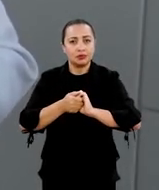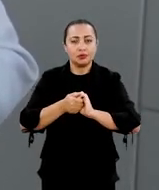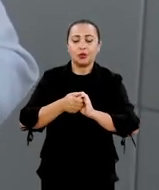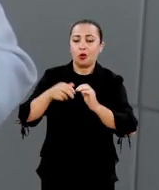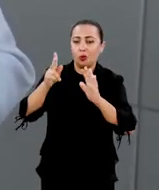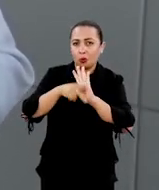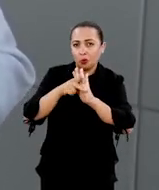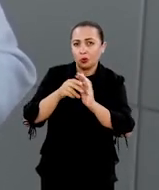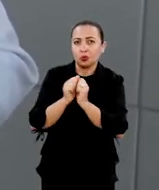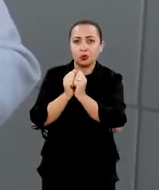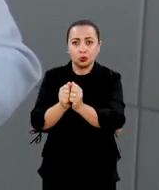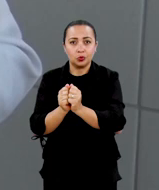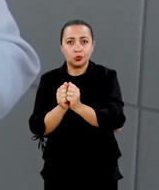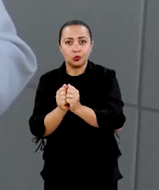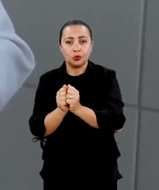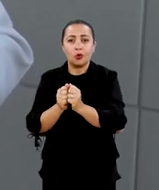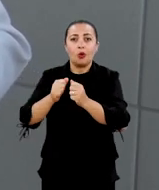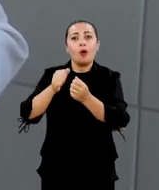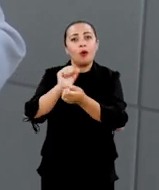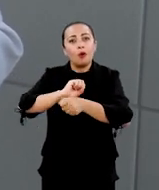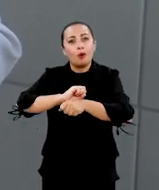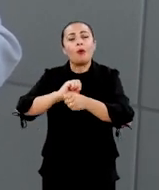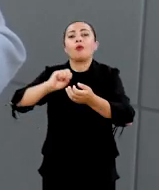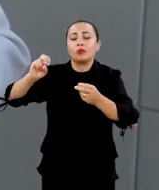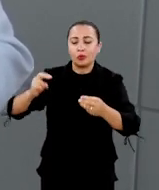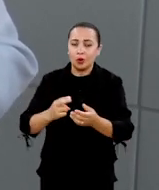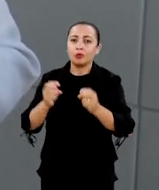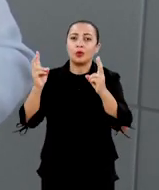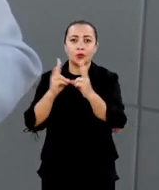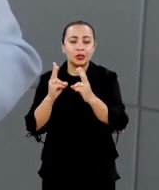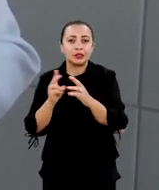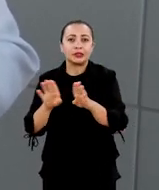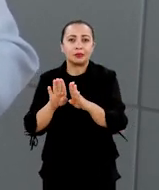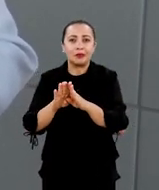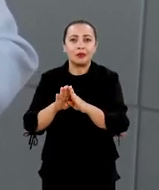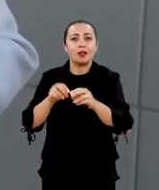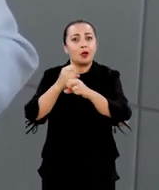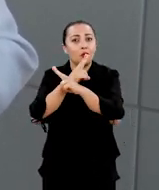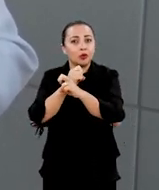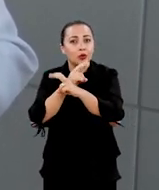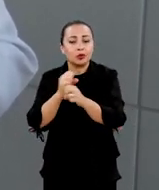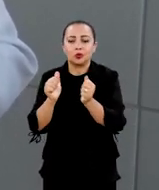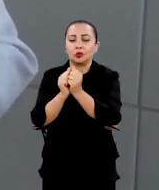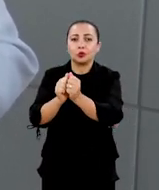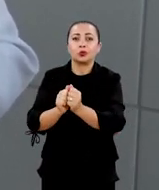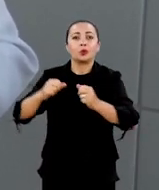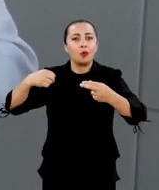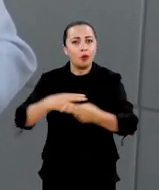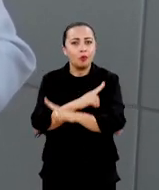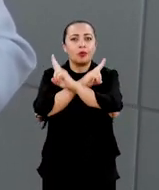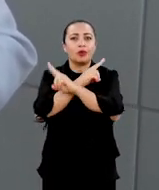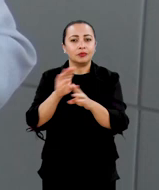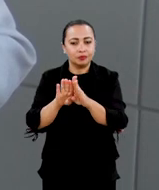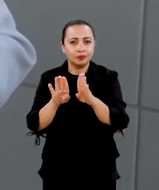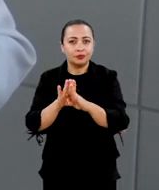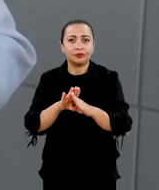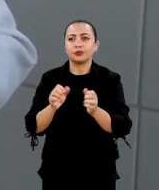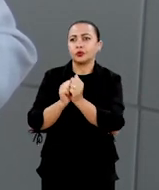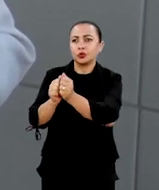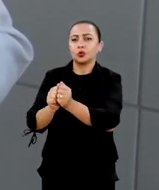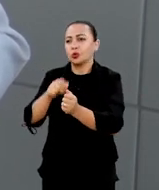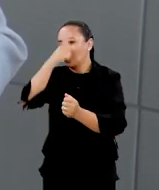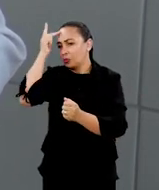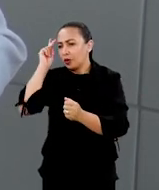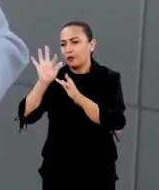parceria com a UESC, então é parceria muito forte com a UESB. E a gente tem também a parceria com